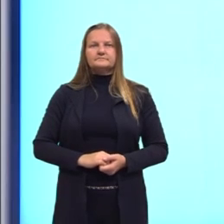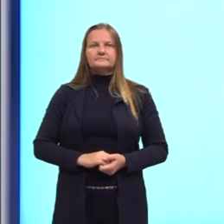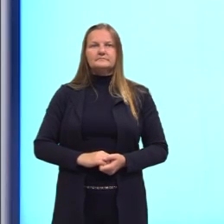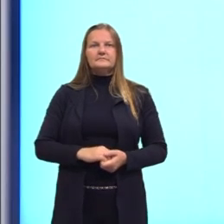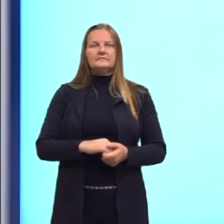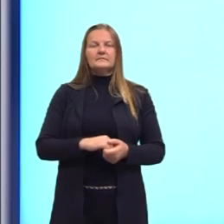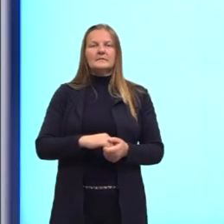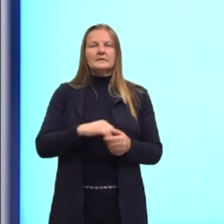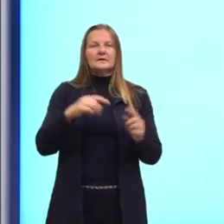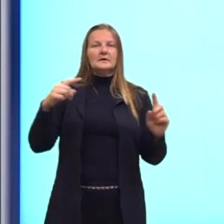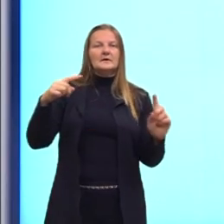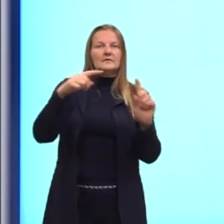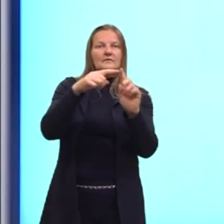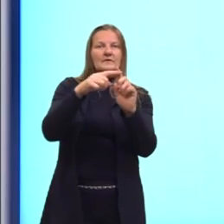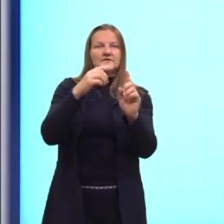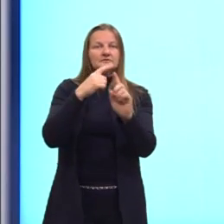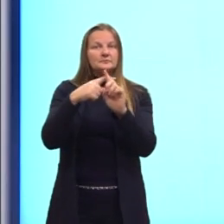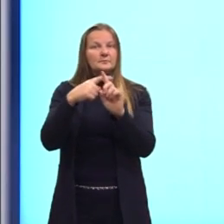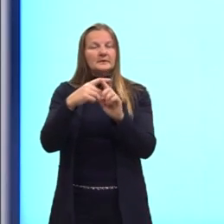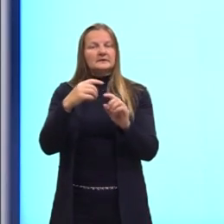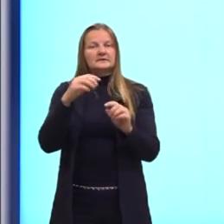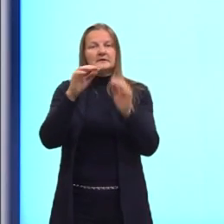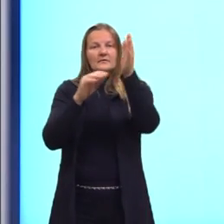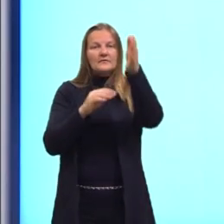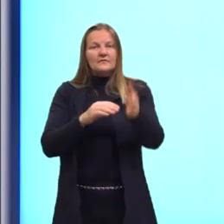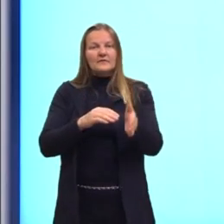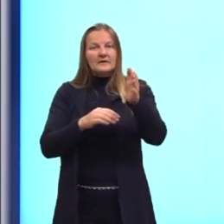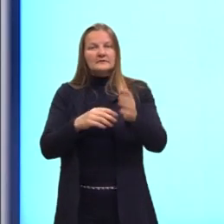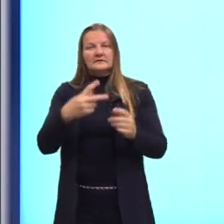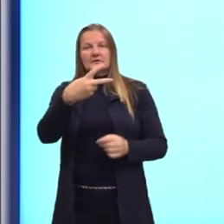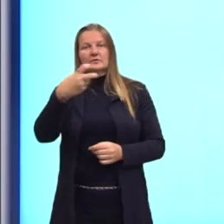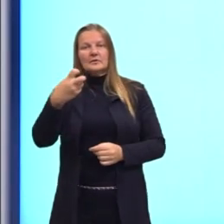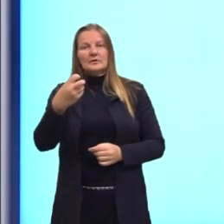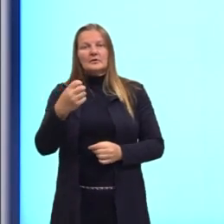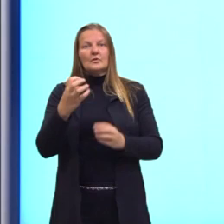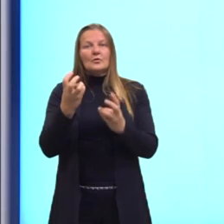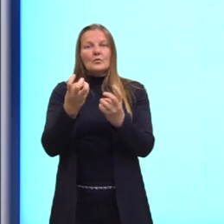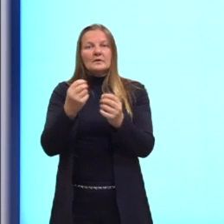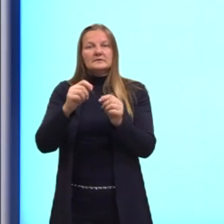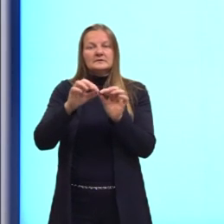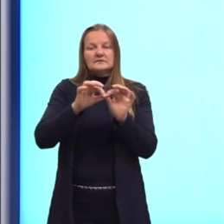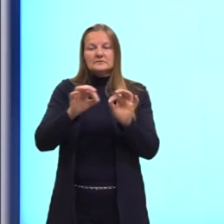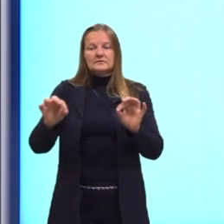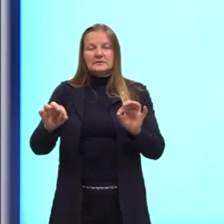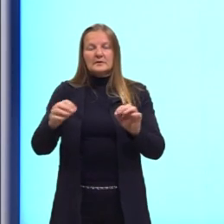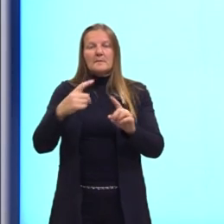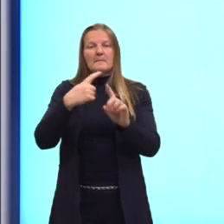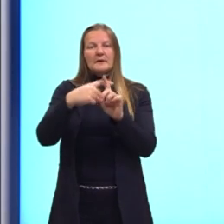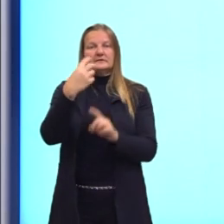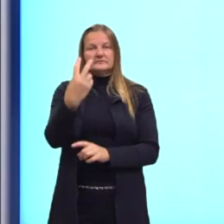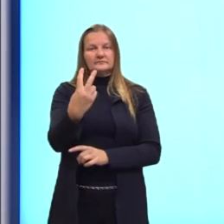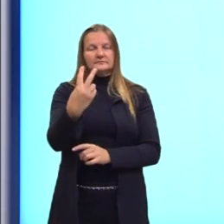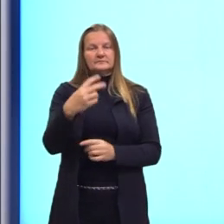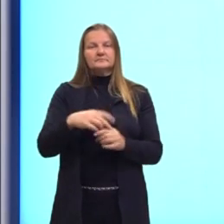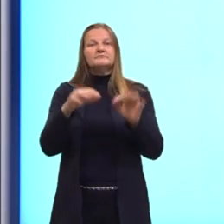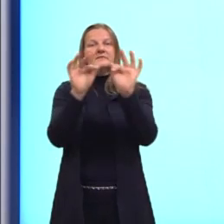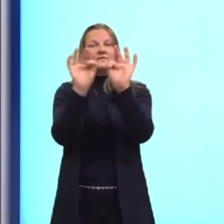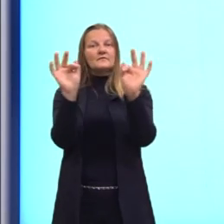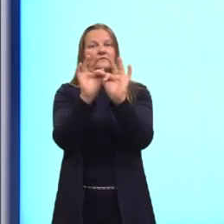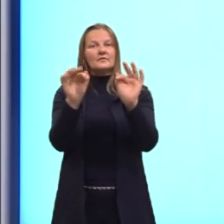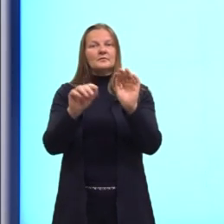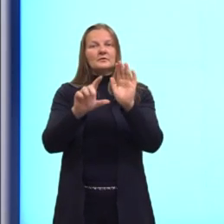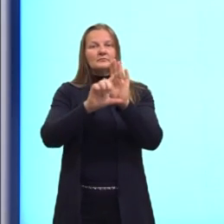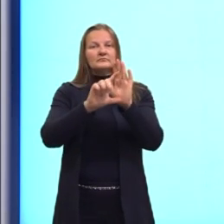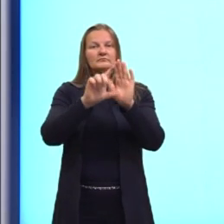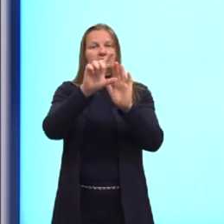de vértices mais o número de faces é igual ao número de arestas mais dois. Essa é a chamada